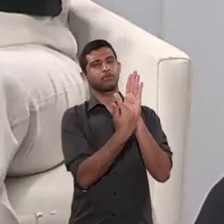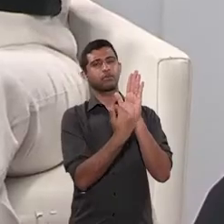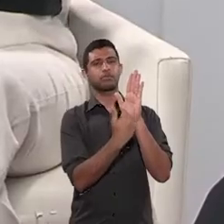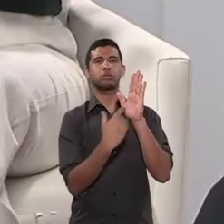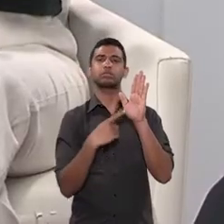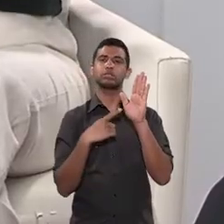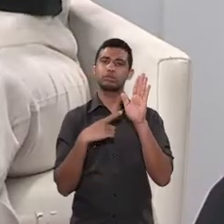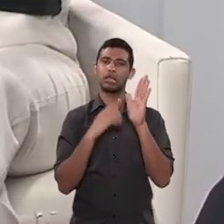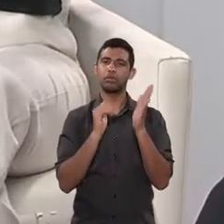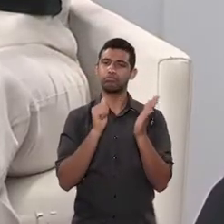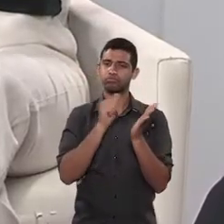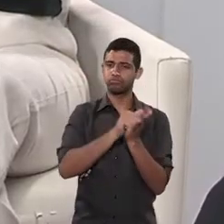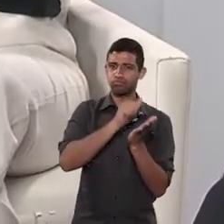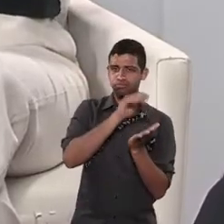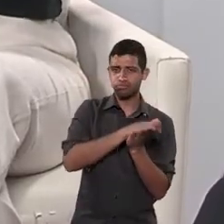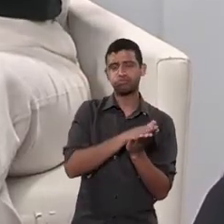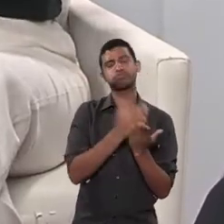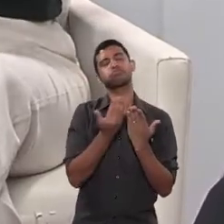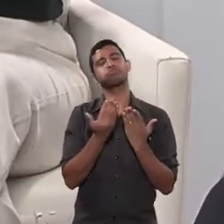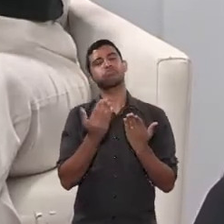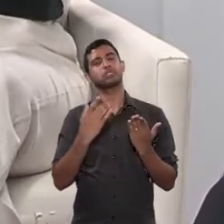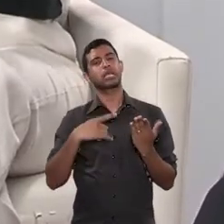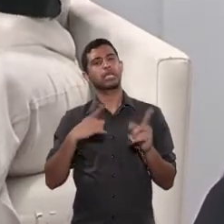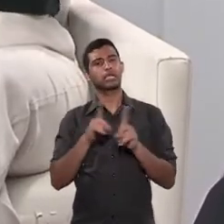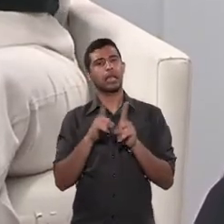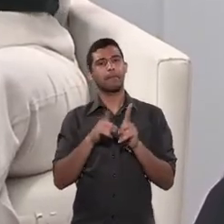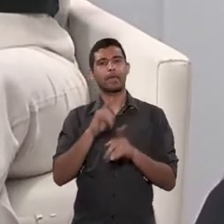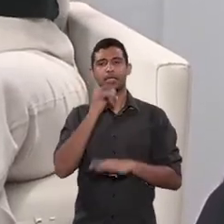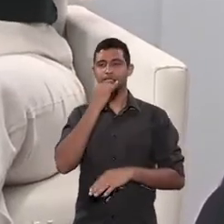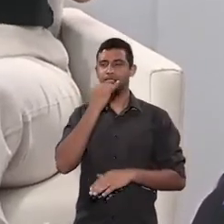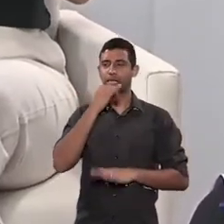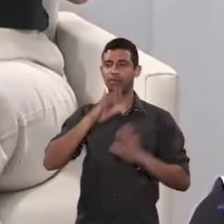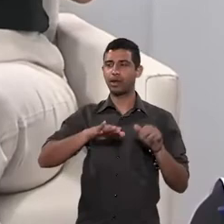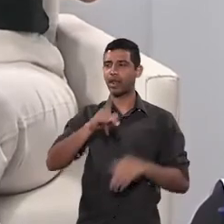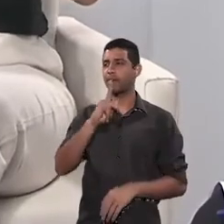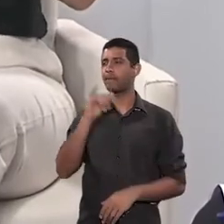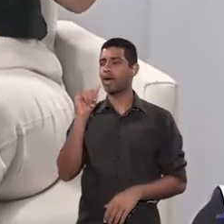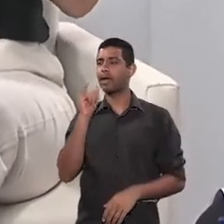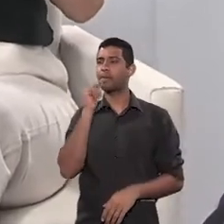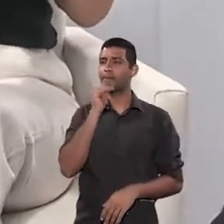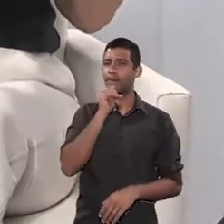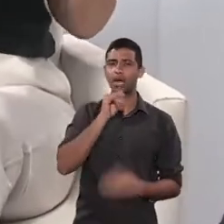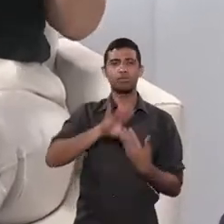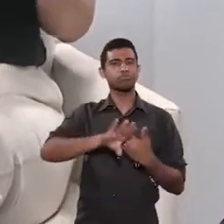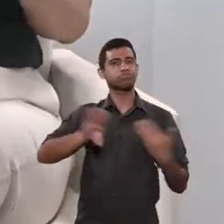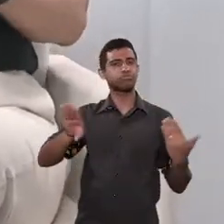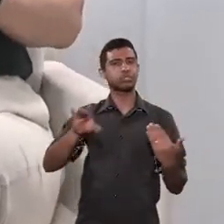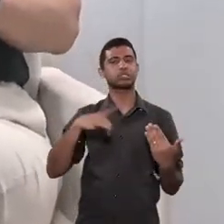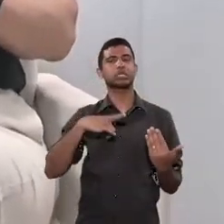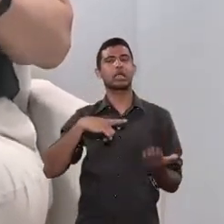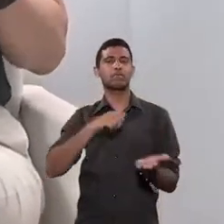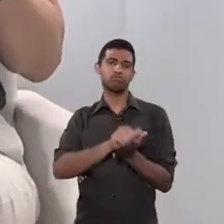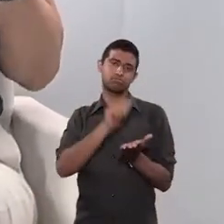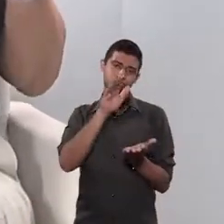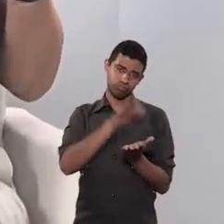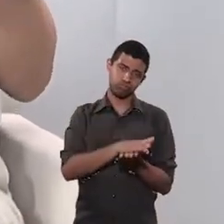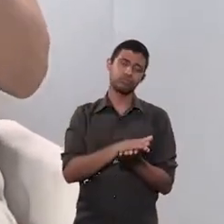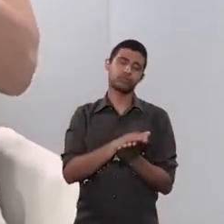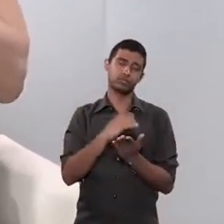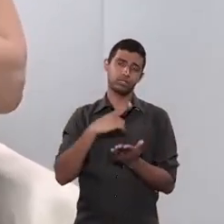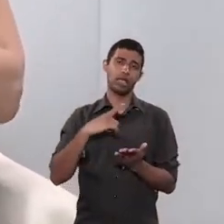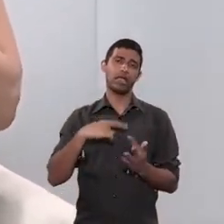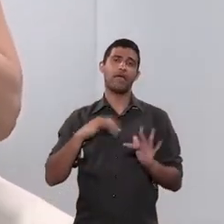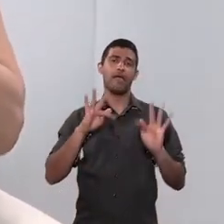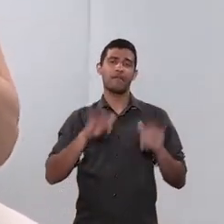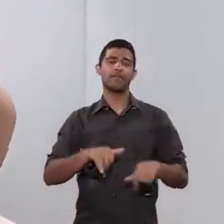advertência, tem um aumento de convivência com o outro que está sendo afastado, tem uma multa pecuniária, e tem,